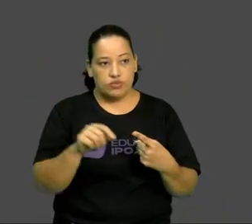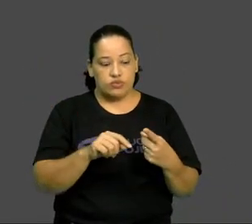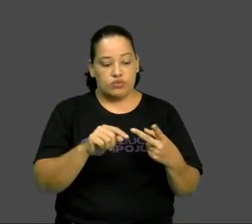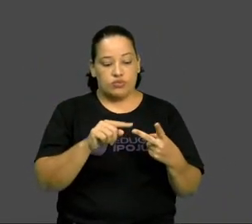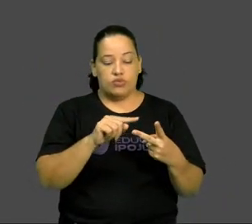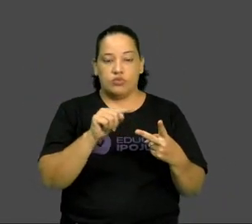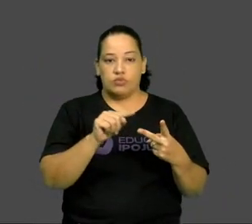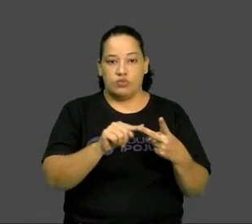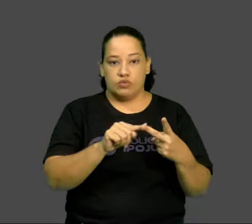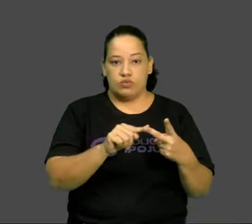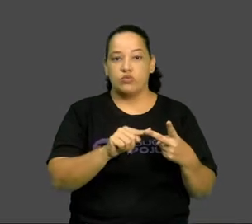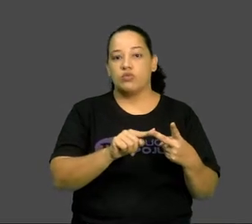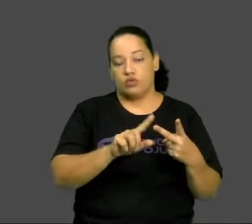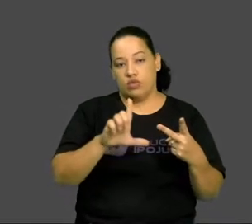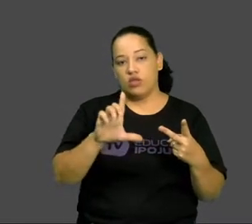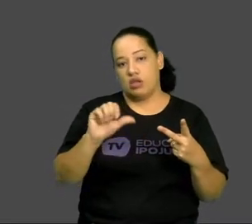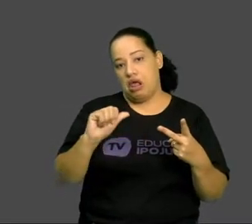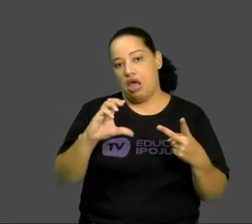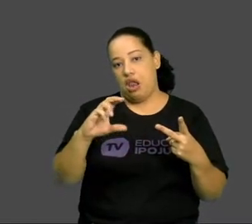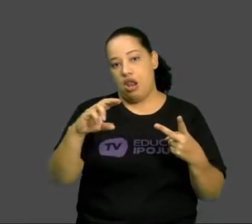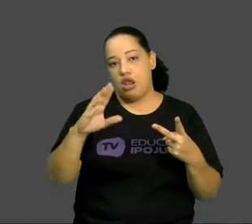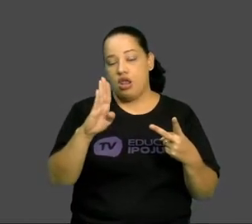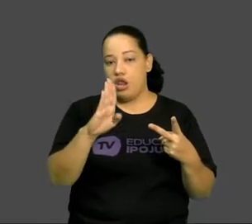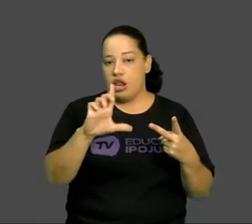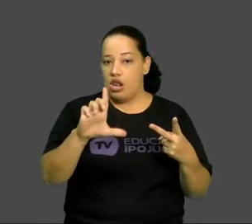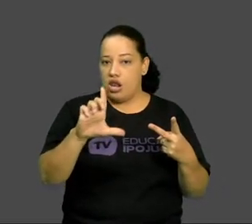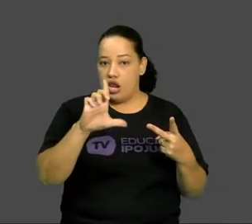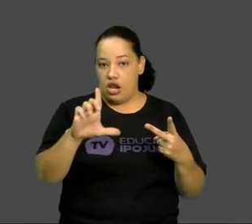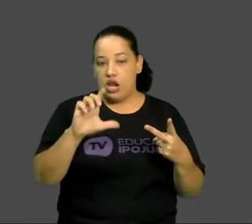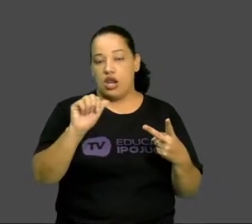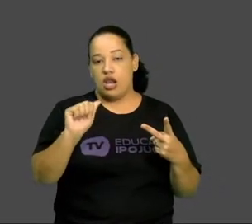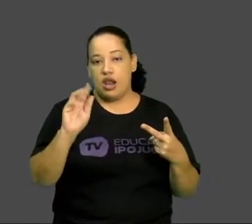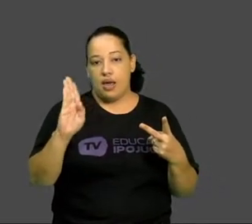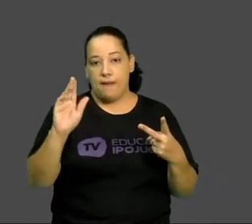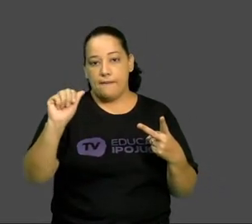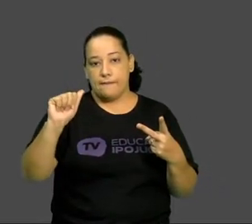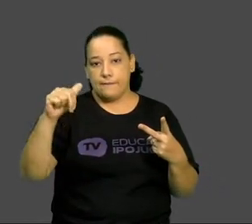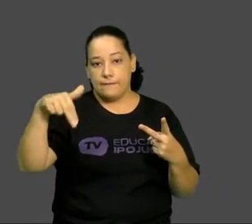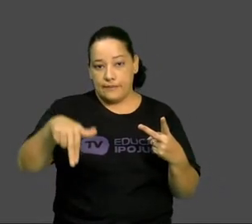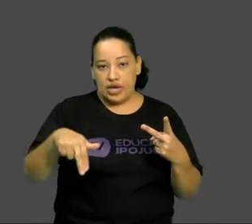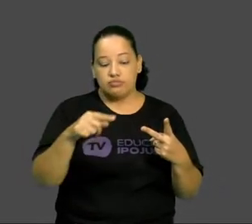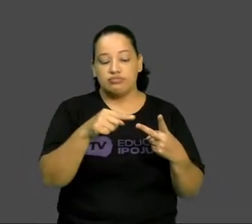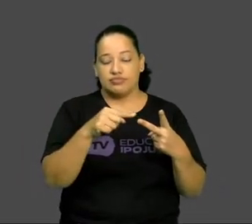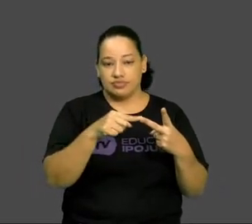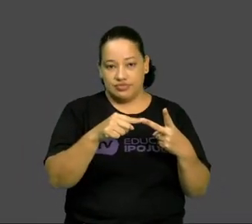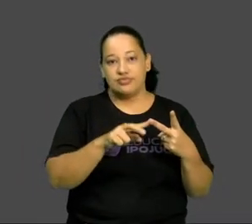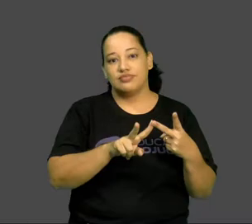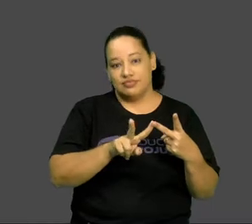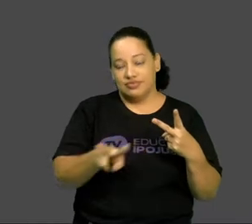o Rudolf Lacan, Laban, desculpa, Lacan é da psicologia, é porque eu estou sem óculos,